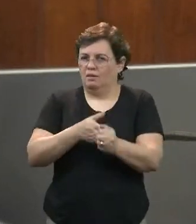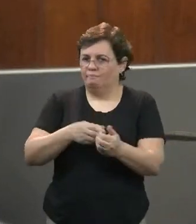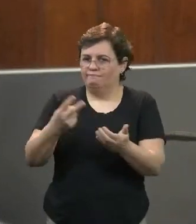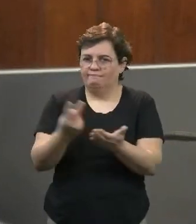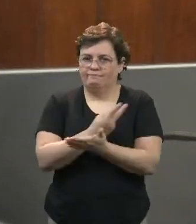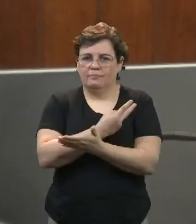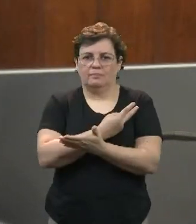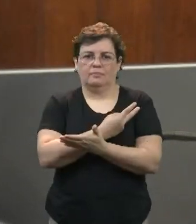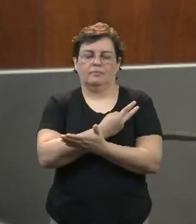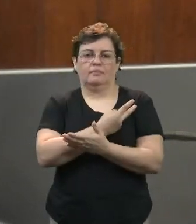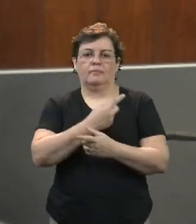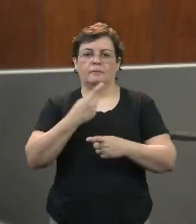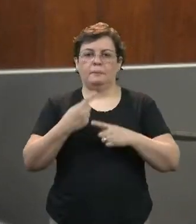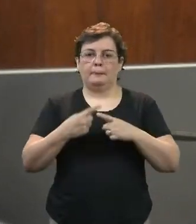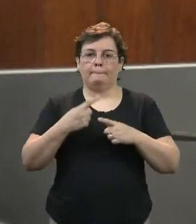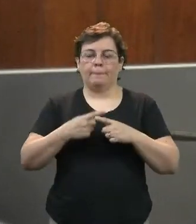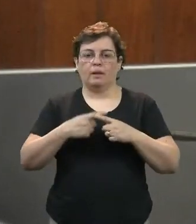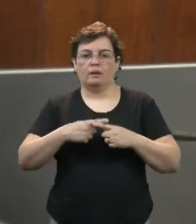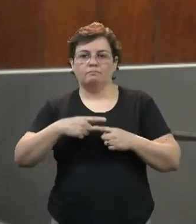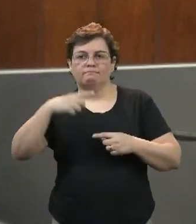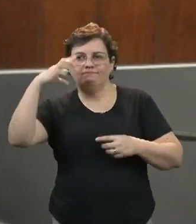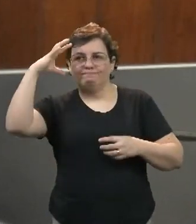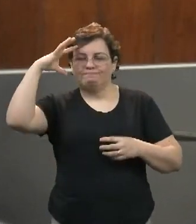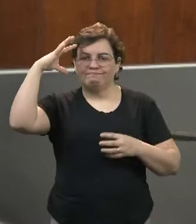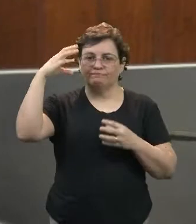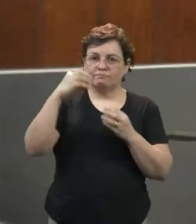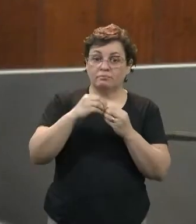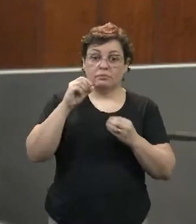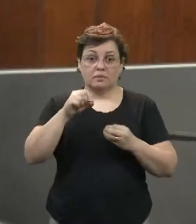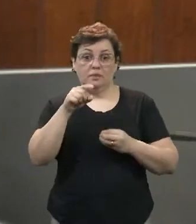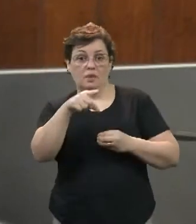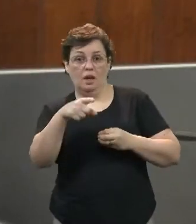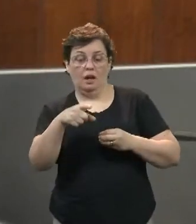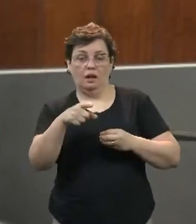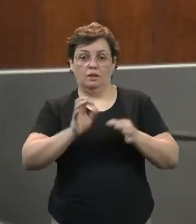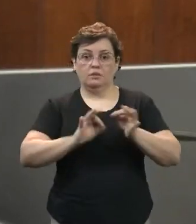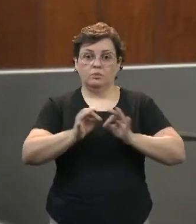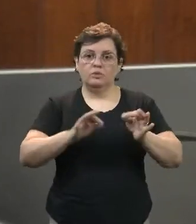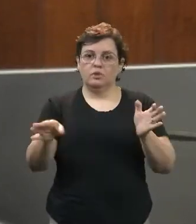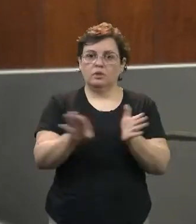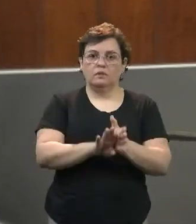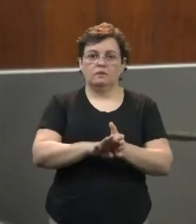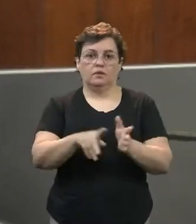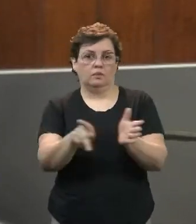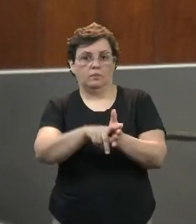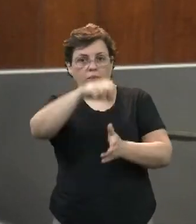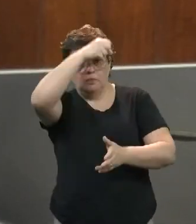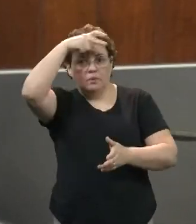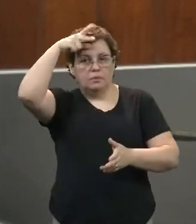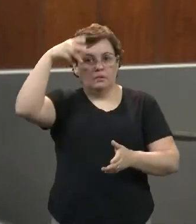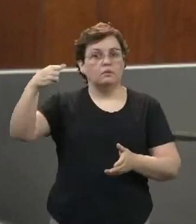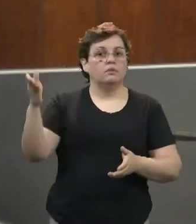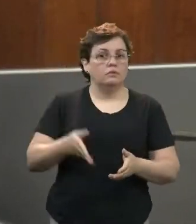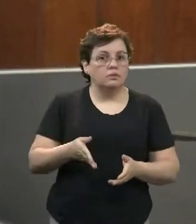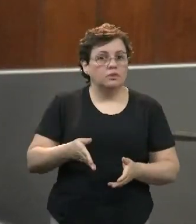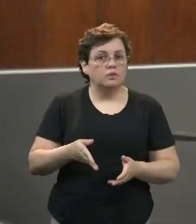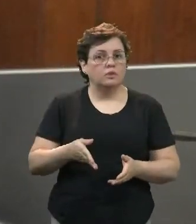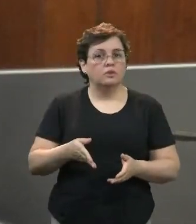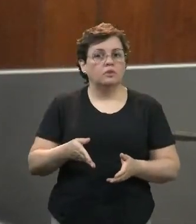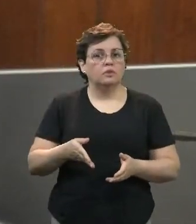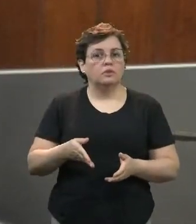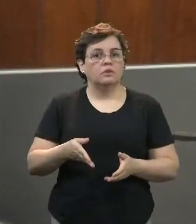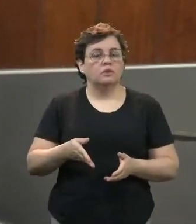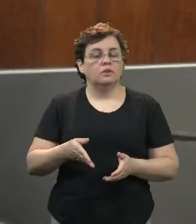porque compreendimos que o projeto, vindo do Poder Executivo, já se